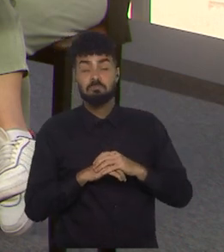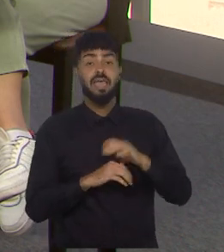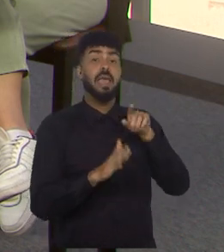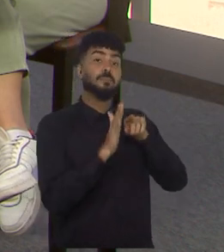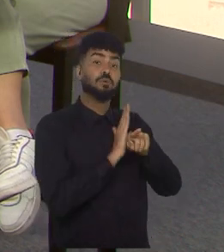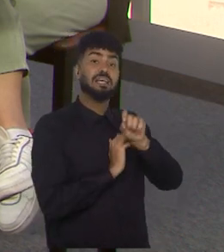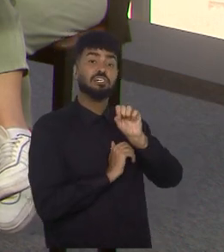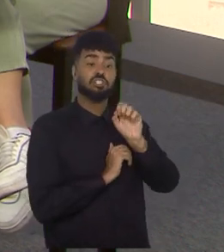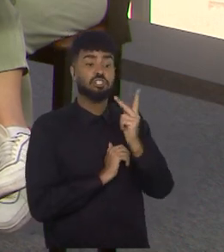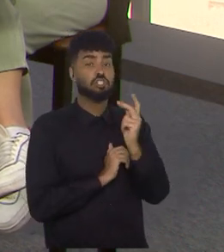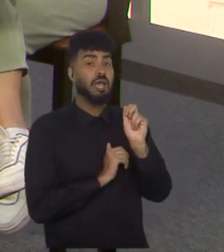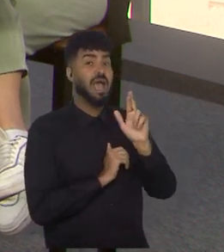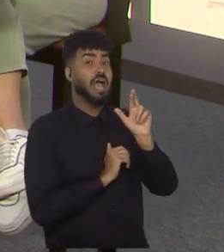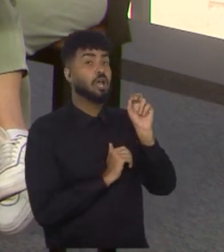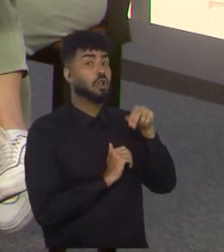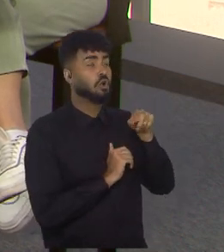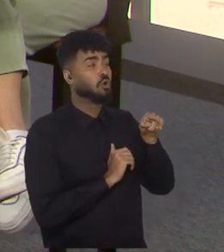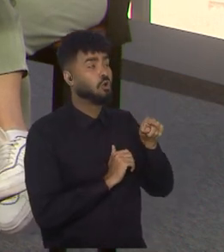que, opinião mesmo,